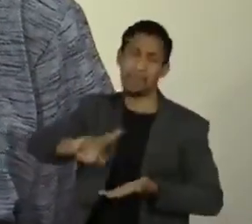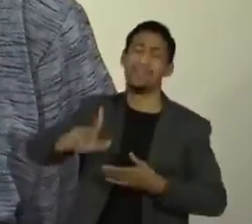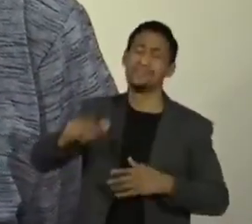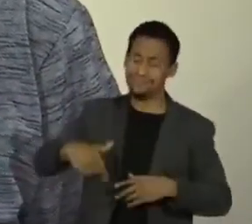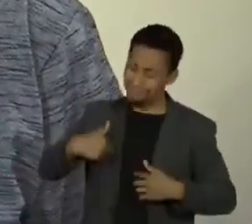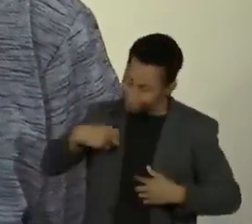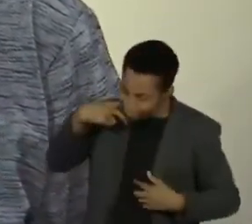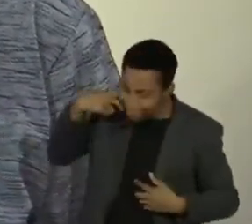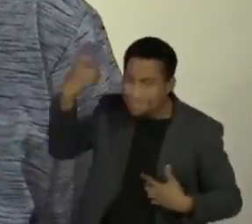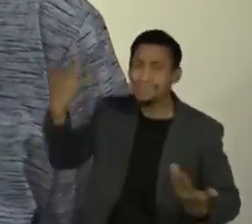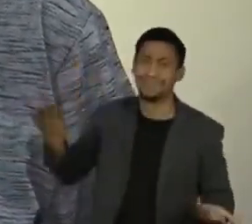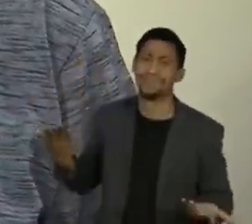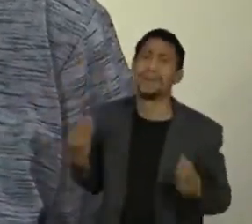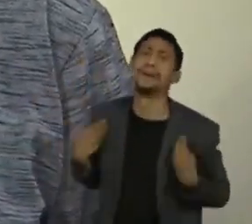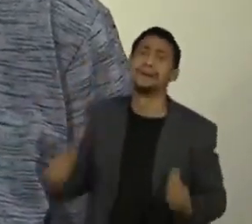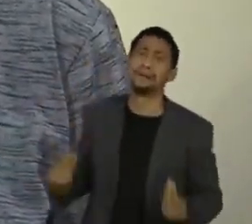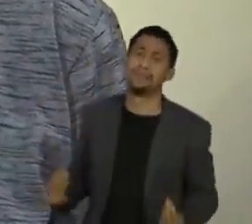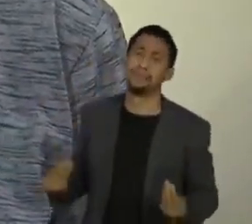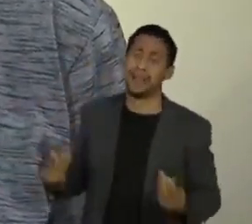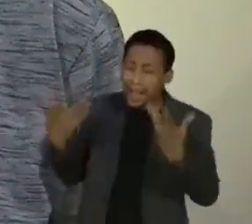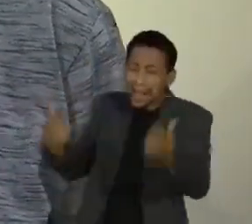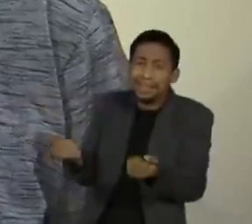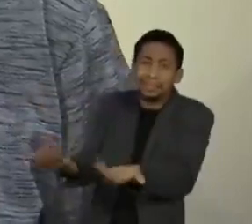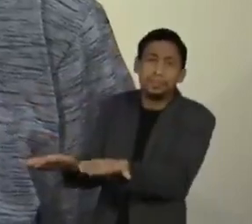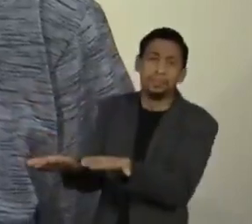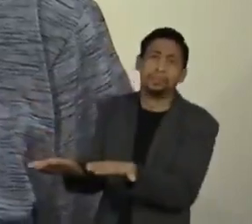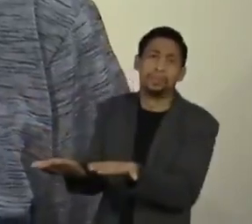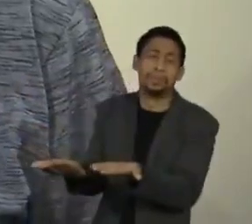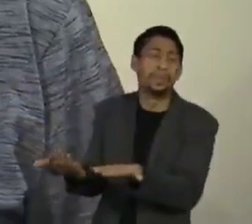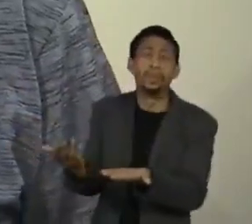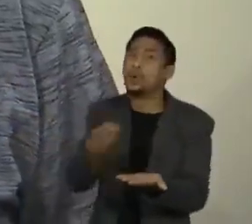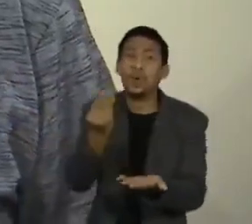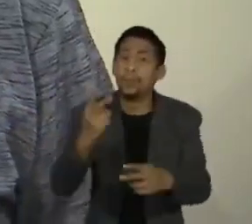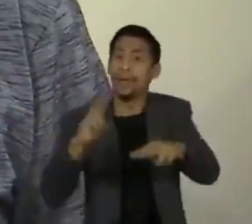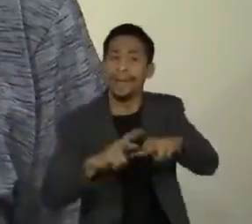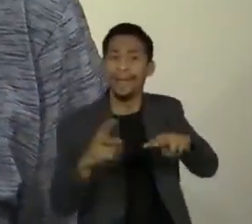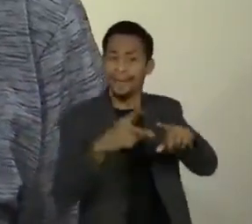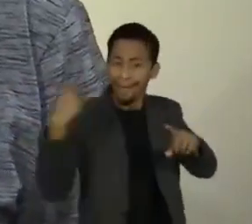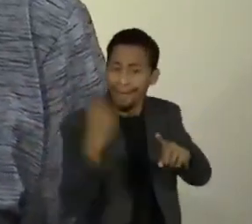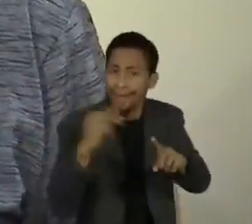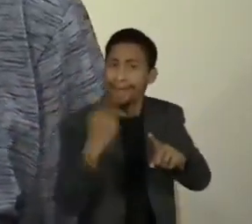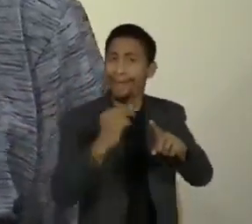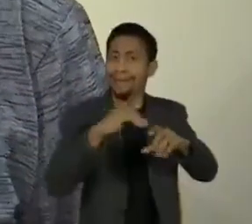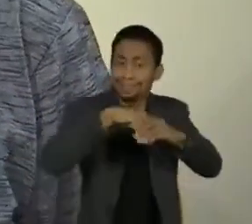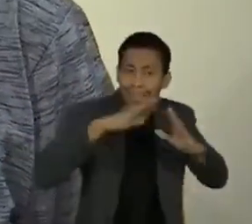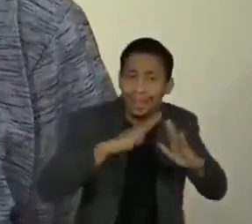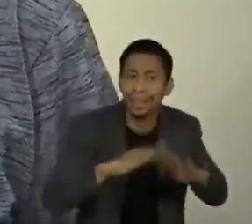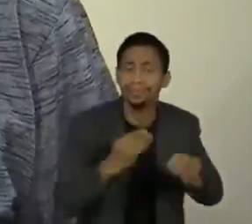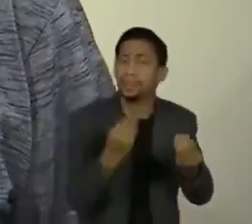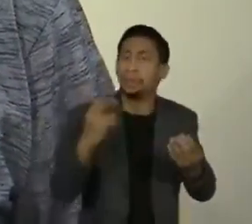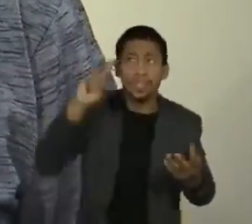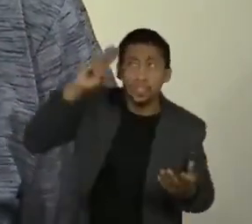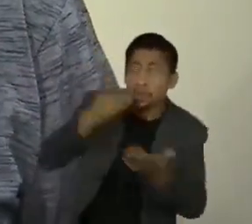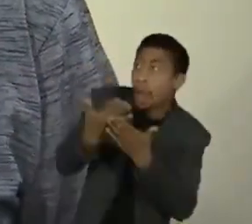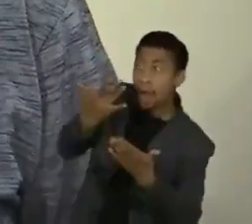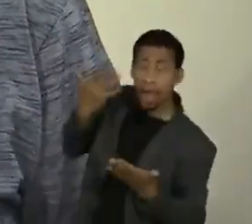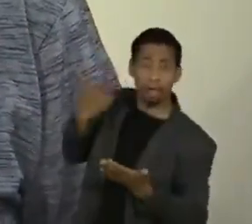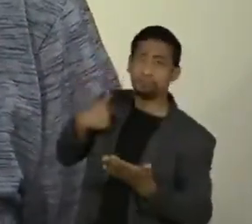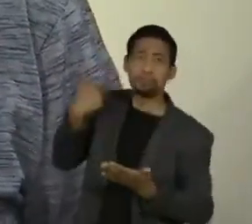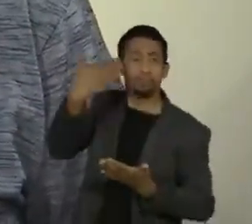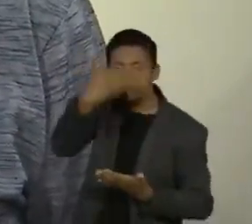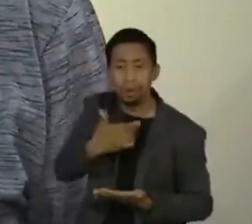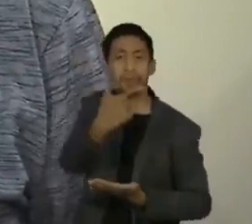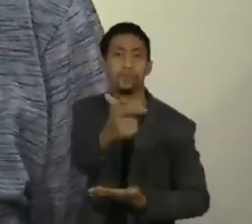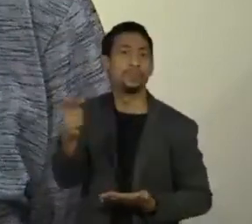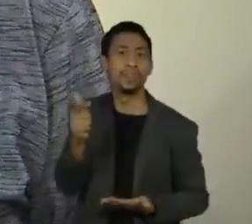foi uma rendição. Não tem reparação nenhuma, não tem um memorial, não tem a história do que a Volkswagen